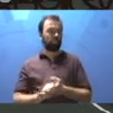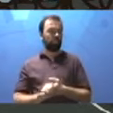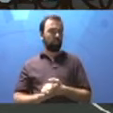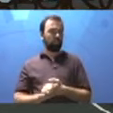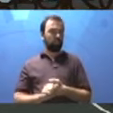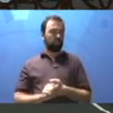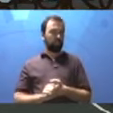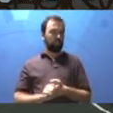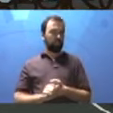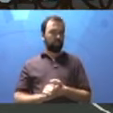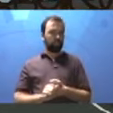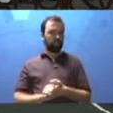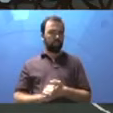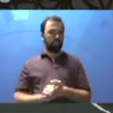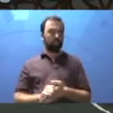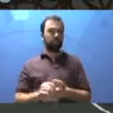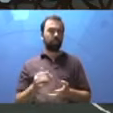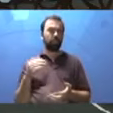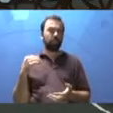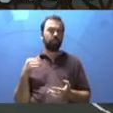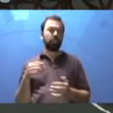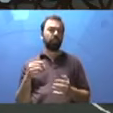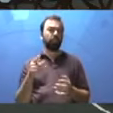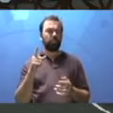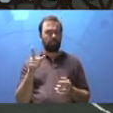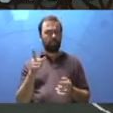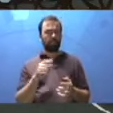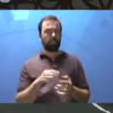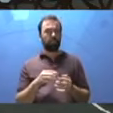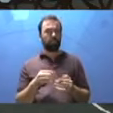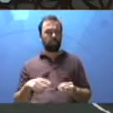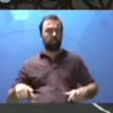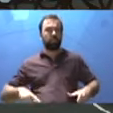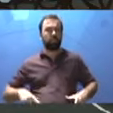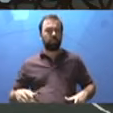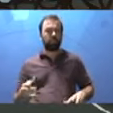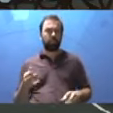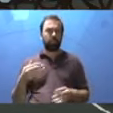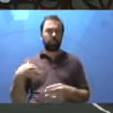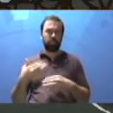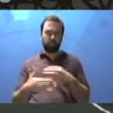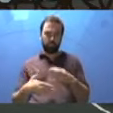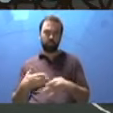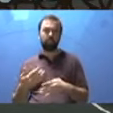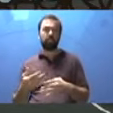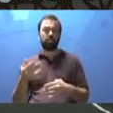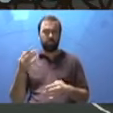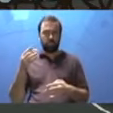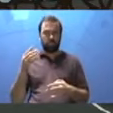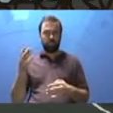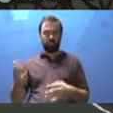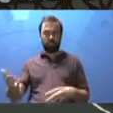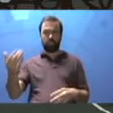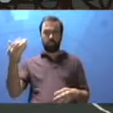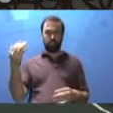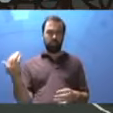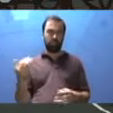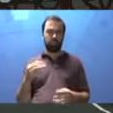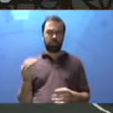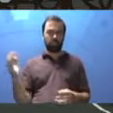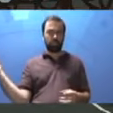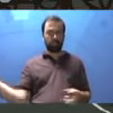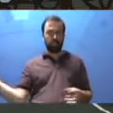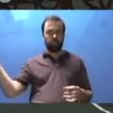Então, essa unidade será trabalhada no retorno das aulas presenciais. Certo? Que eu tomara que seja bem rápido.